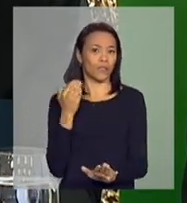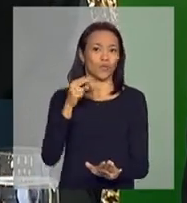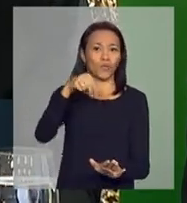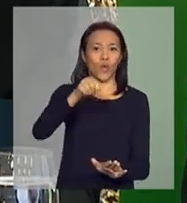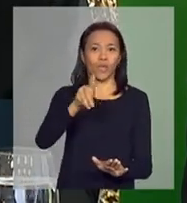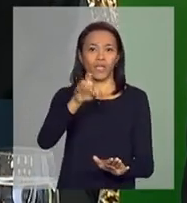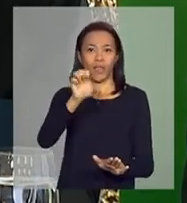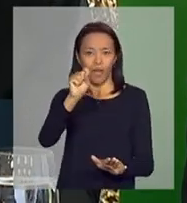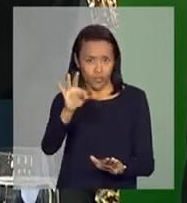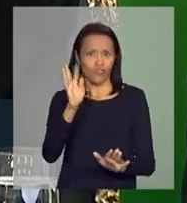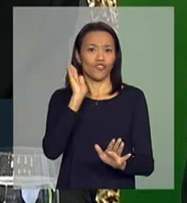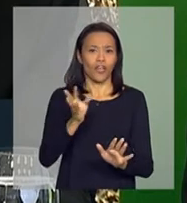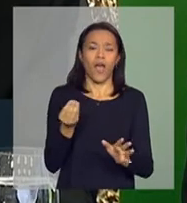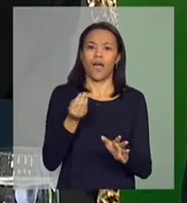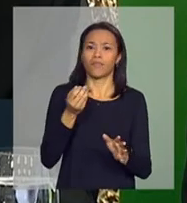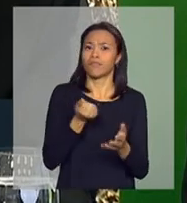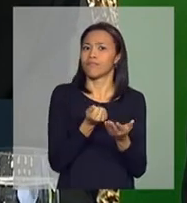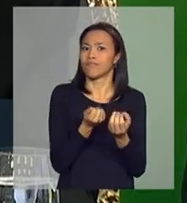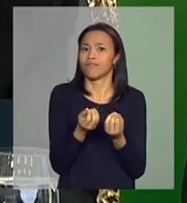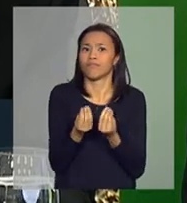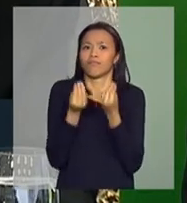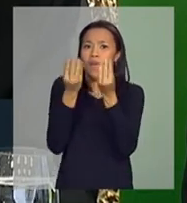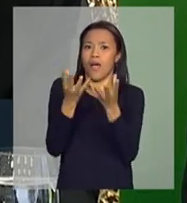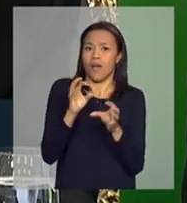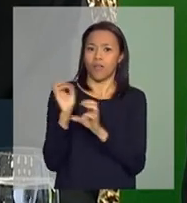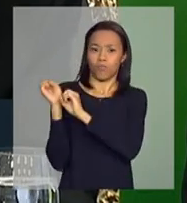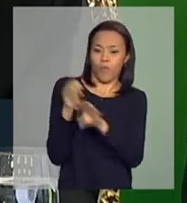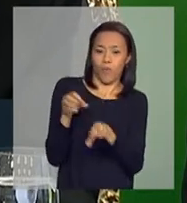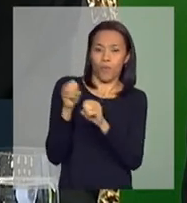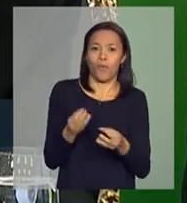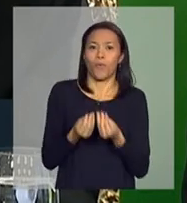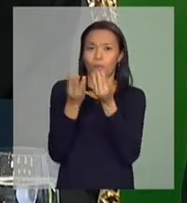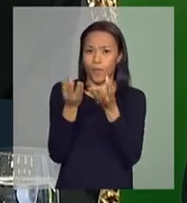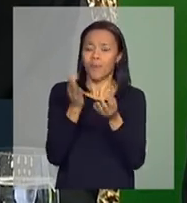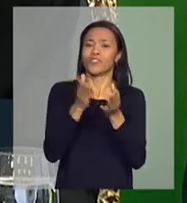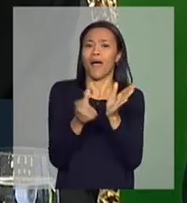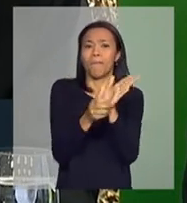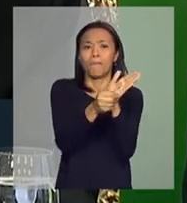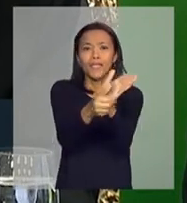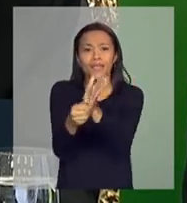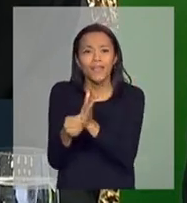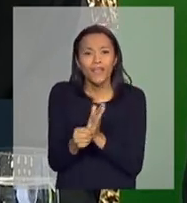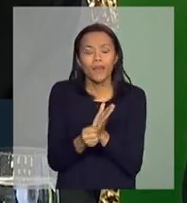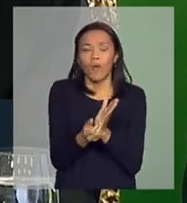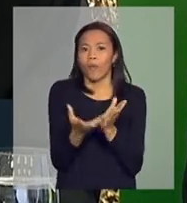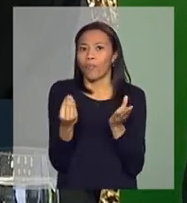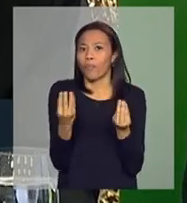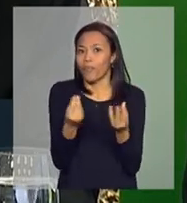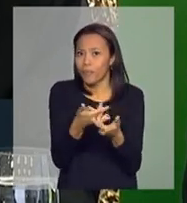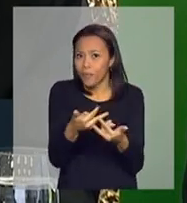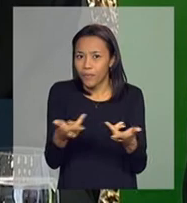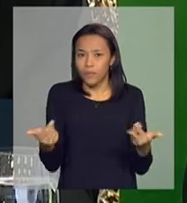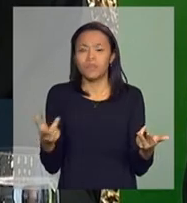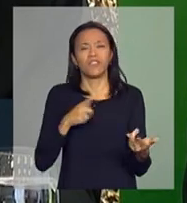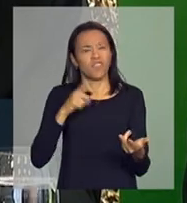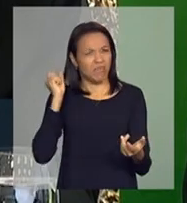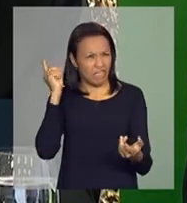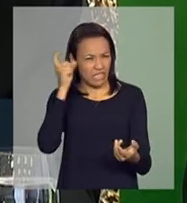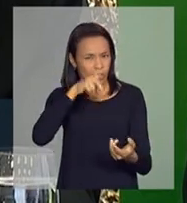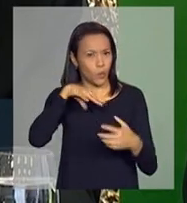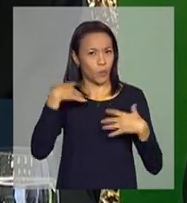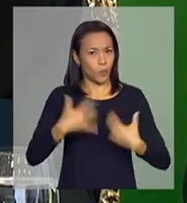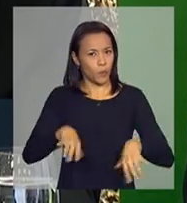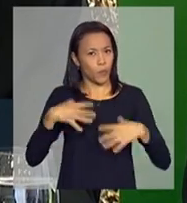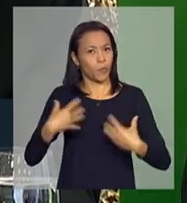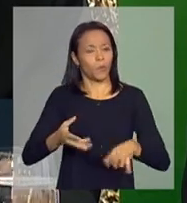abastecemos todo o Nordeste. Hoje, graças a Deus, tem sobra de milho no Nordeste, nós colocamos esse milho, mas tivemos grande dificuldade para